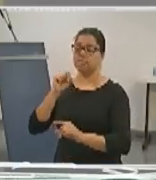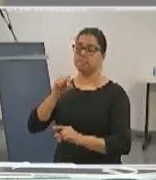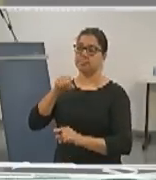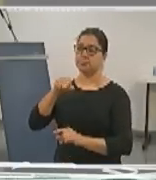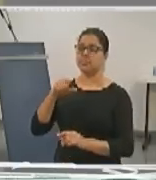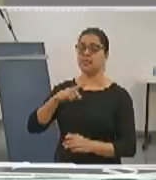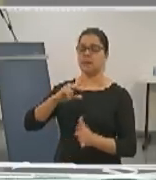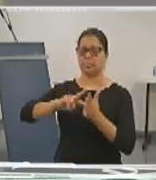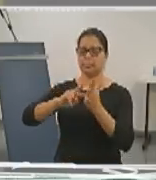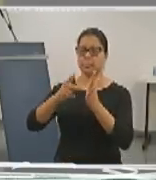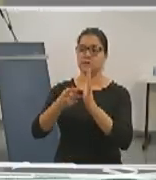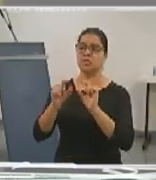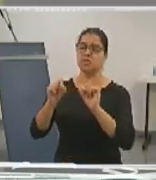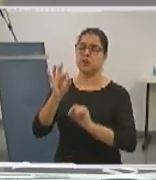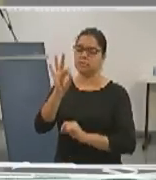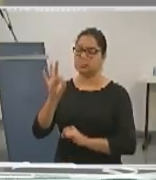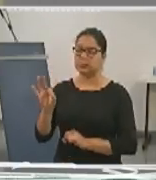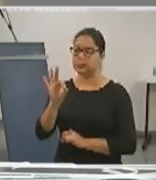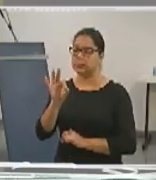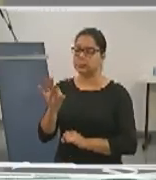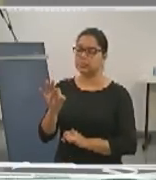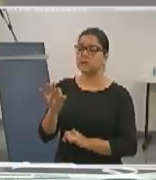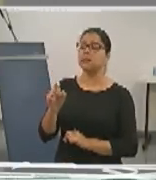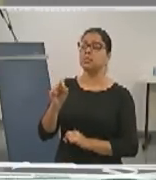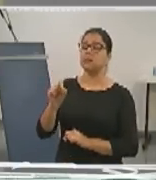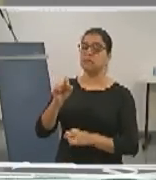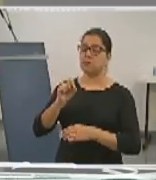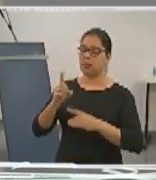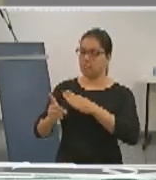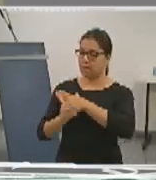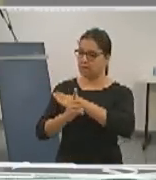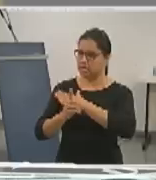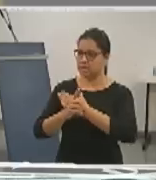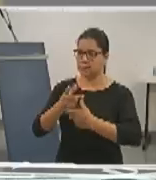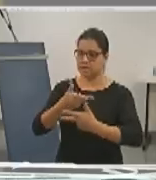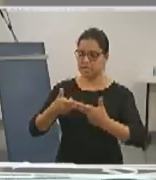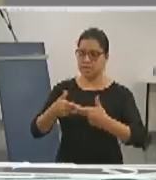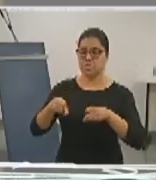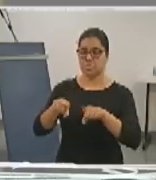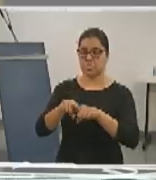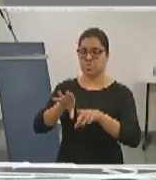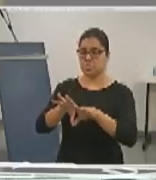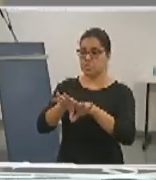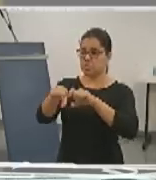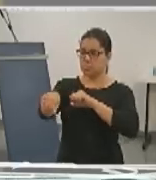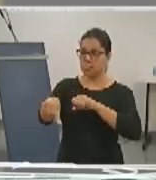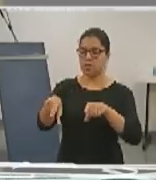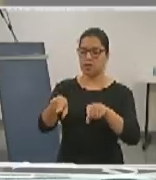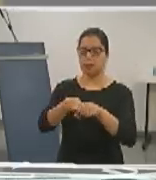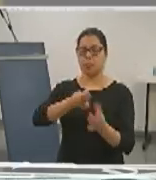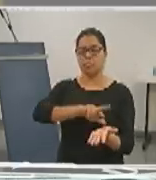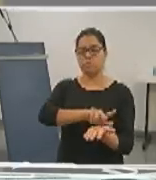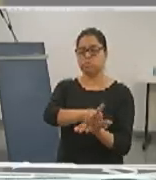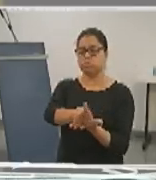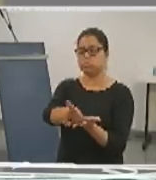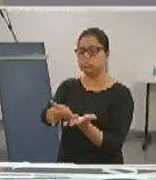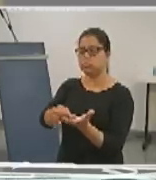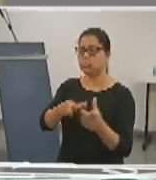fração significativa no que tange a oferta de serviços além de ser um espaço de formação para diferentes áreas da saúde.